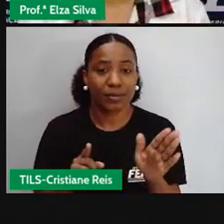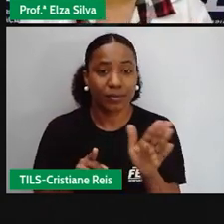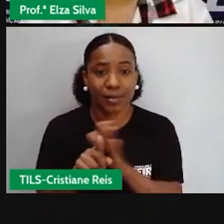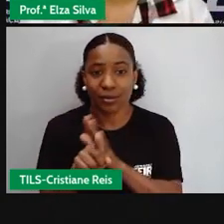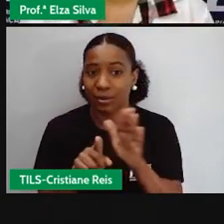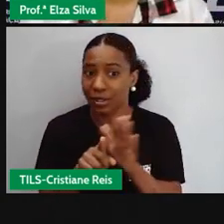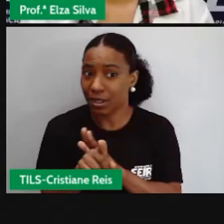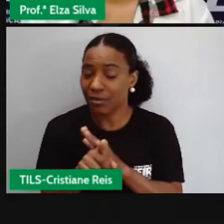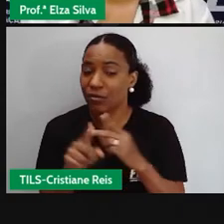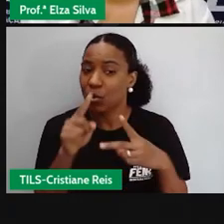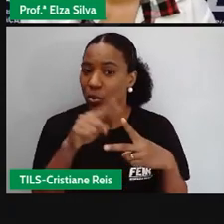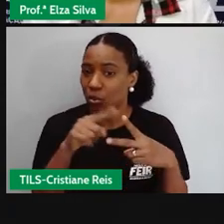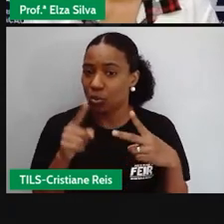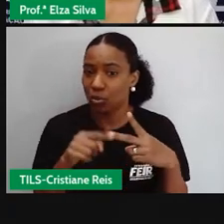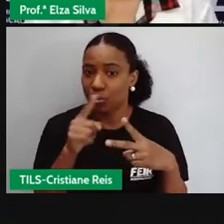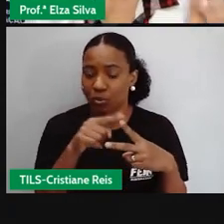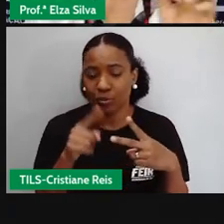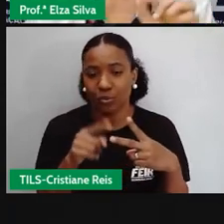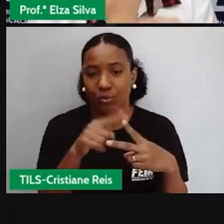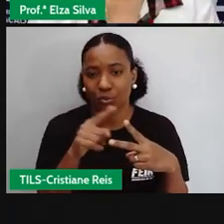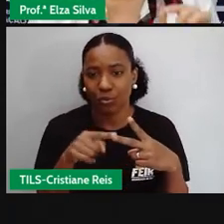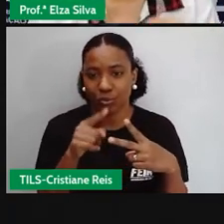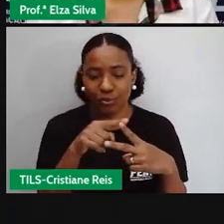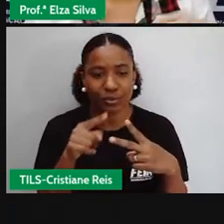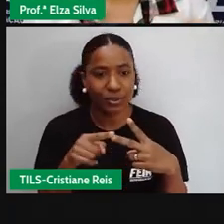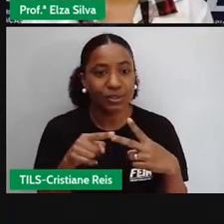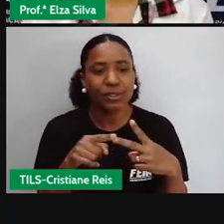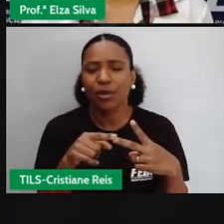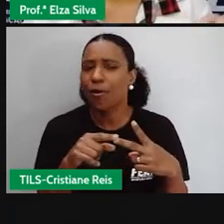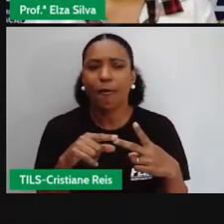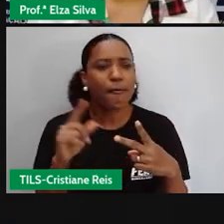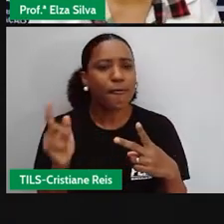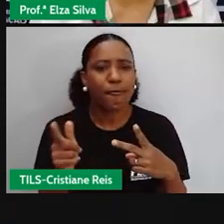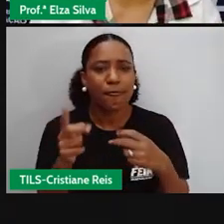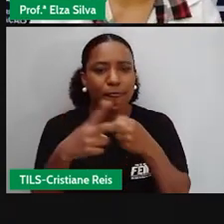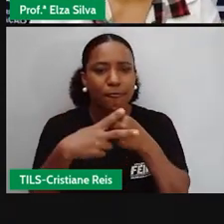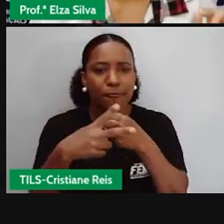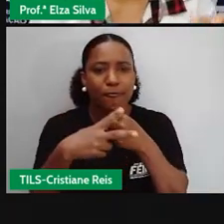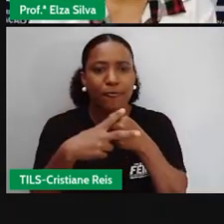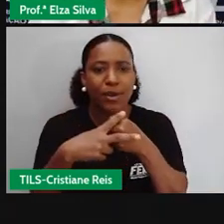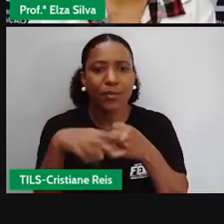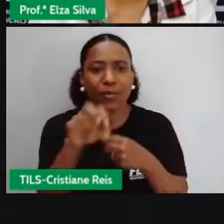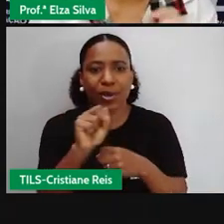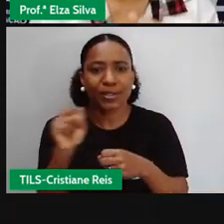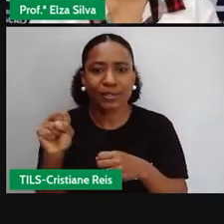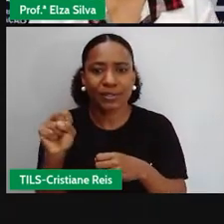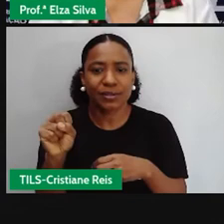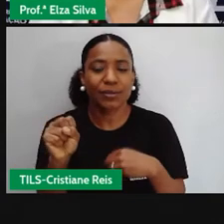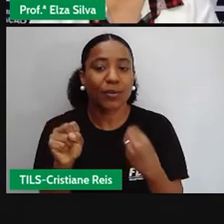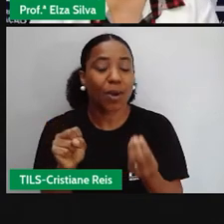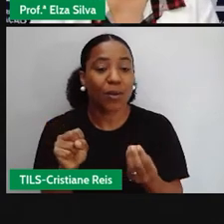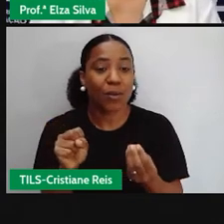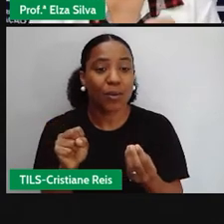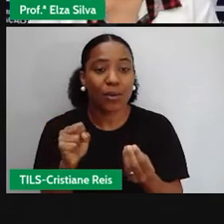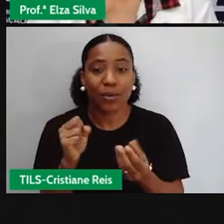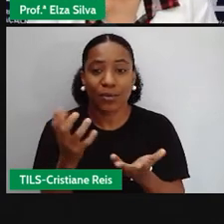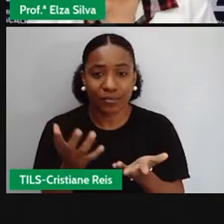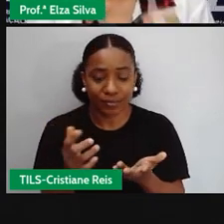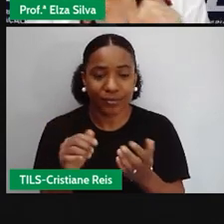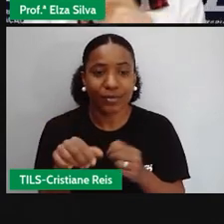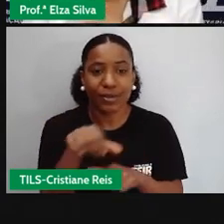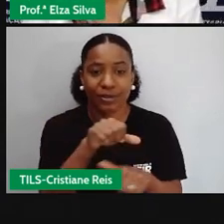produtos, então o verbo que nós utilizamos na primeira pergunta, is, que está no singular,